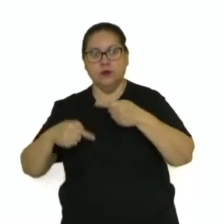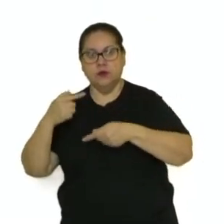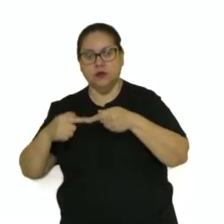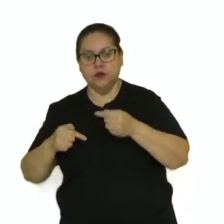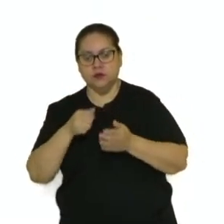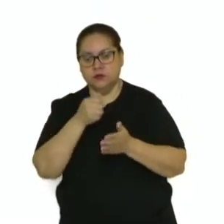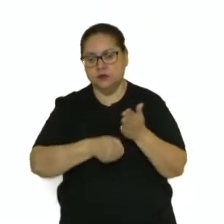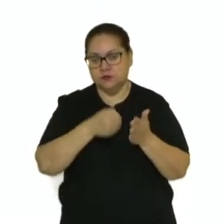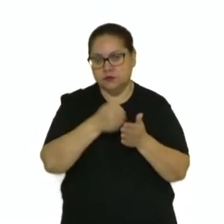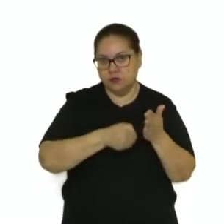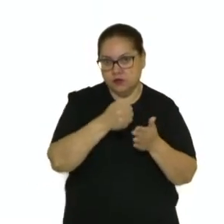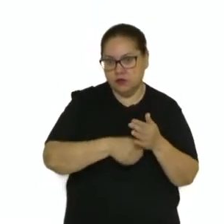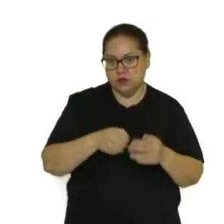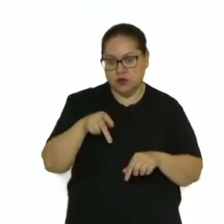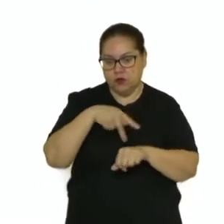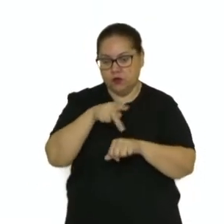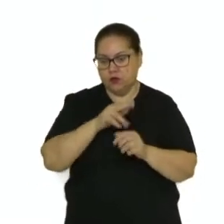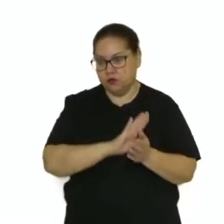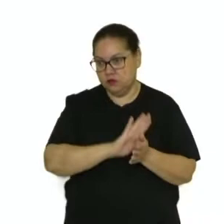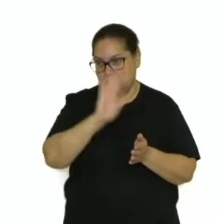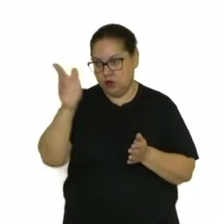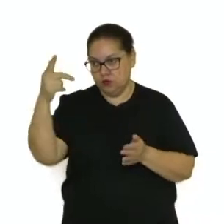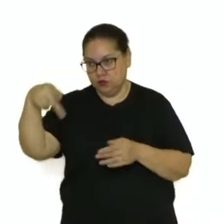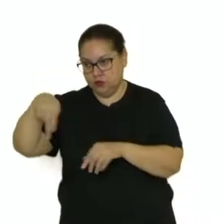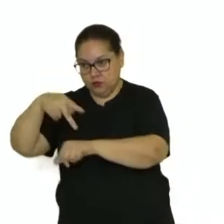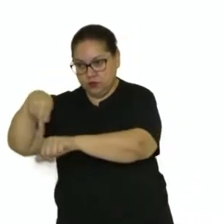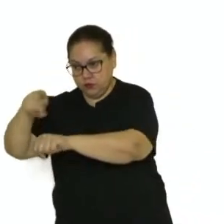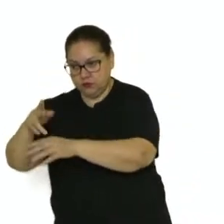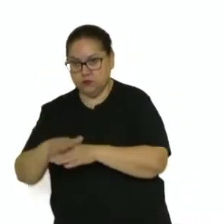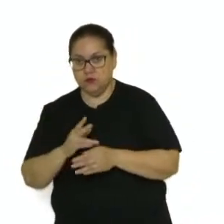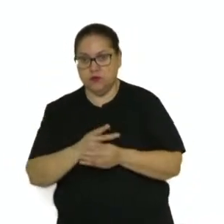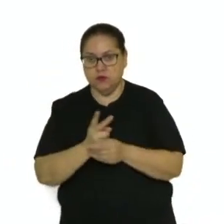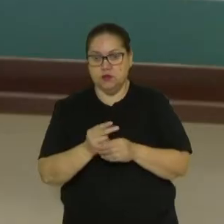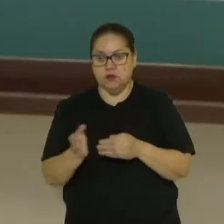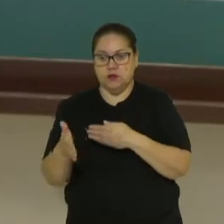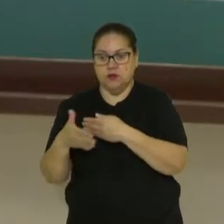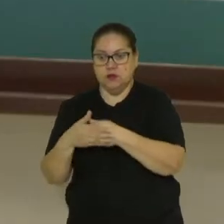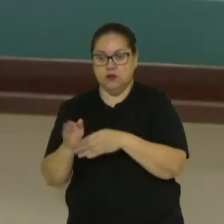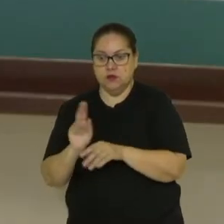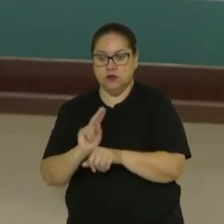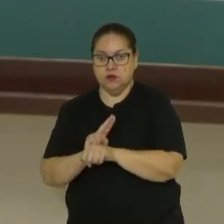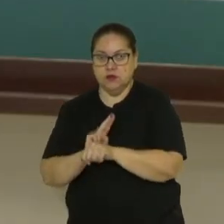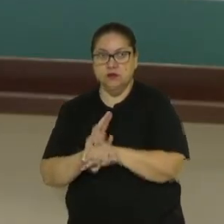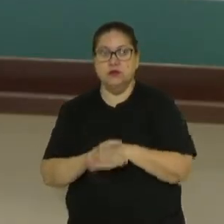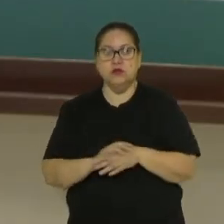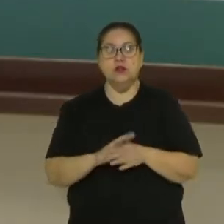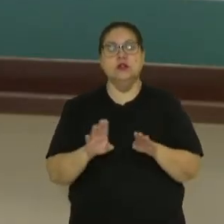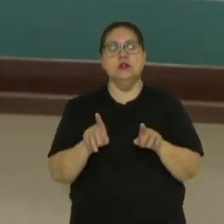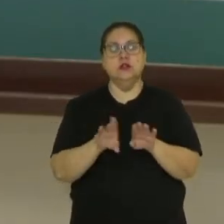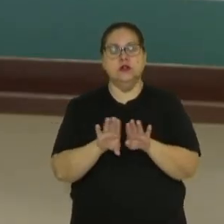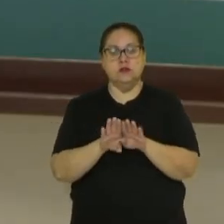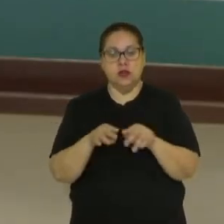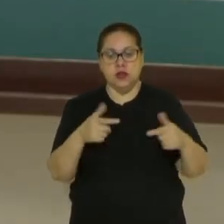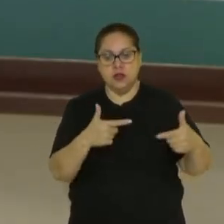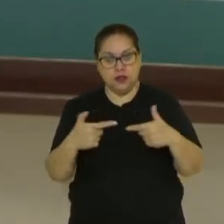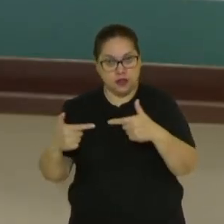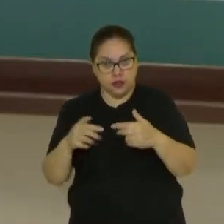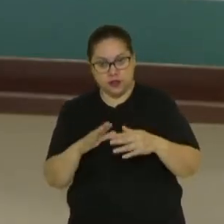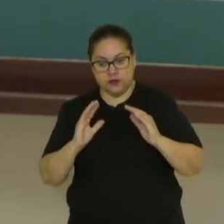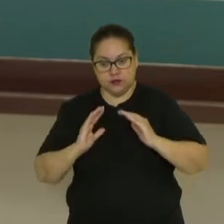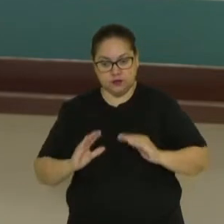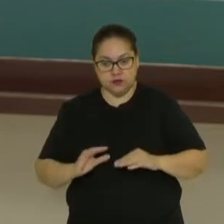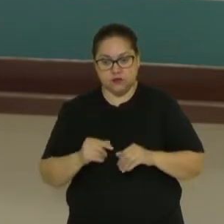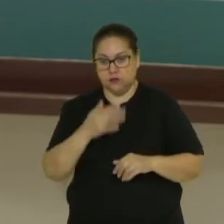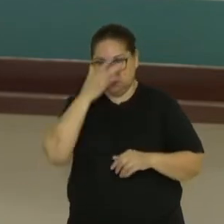Perseguidos políticos de algum país, vão em direção a outro país em busca de asilo político. Assim como também questões de guerras civis. Muitas